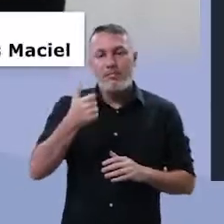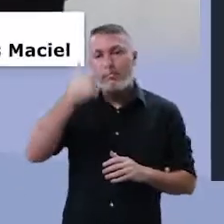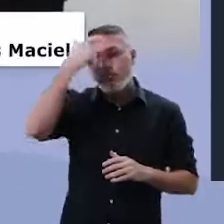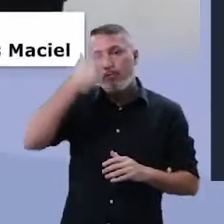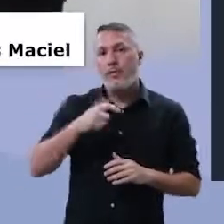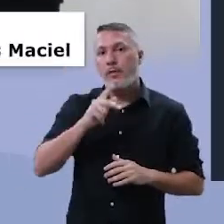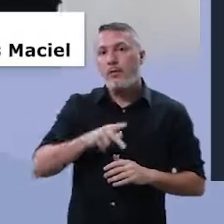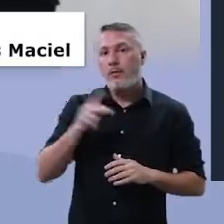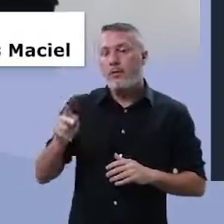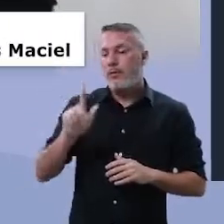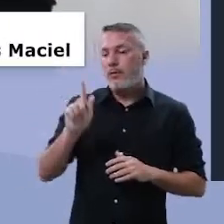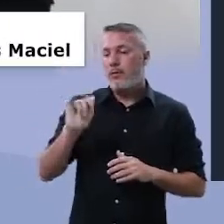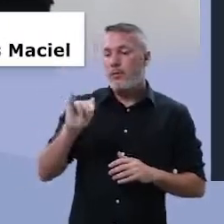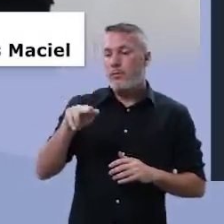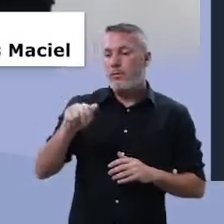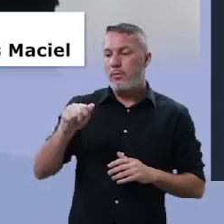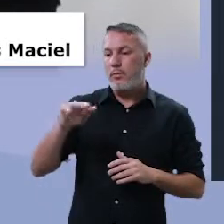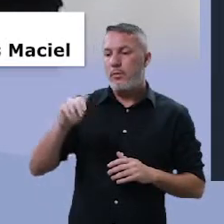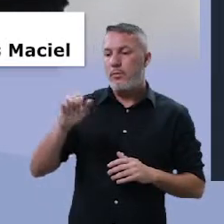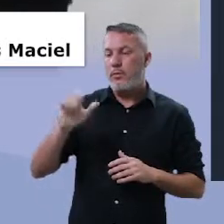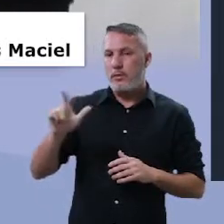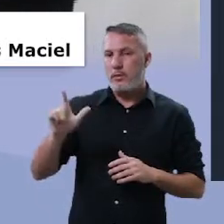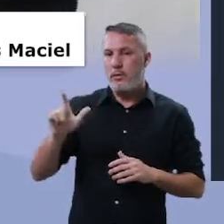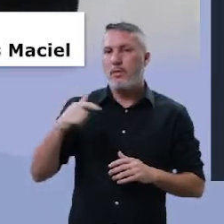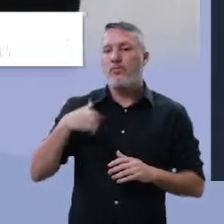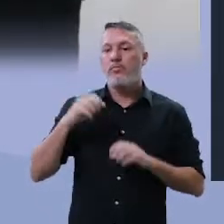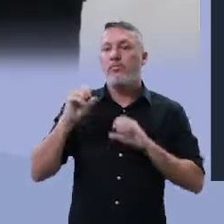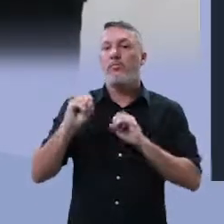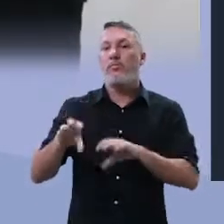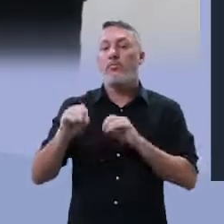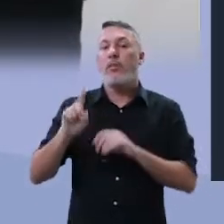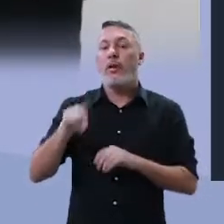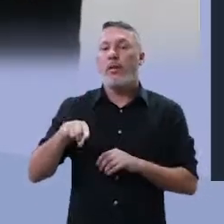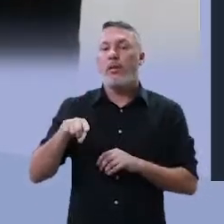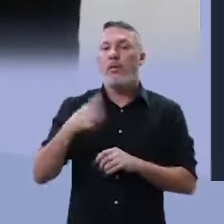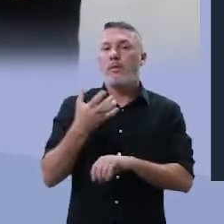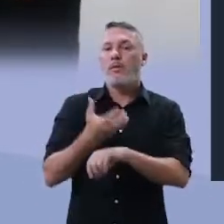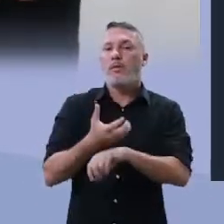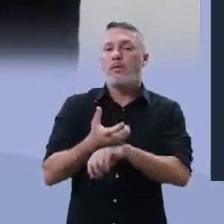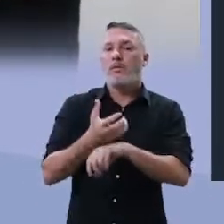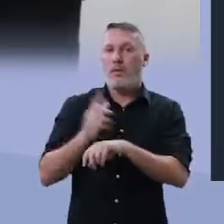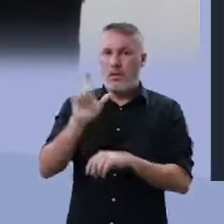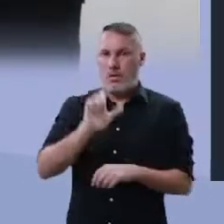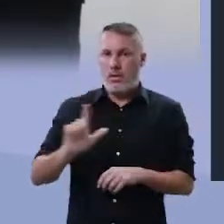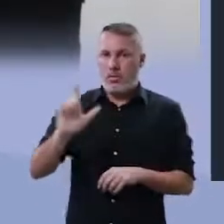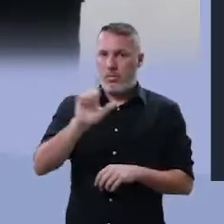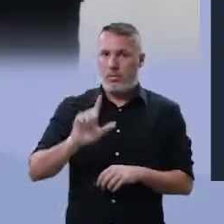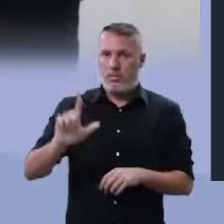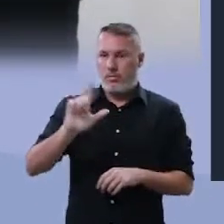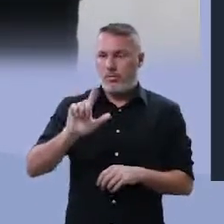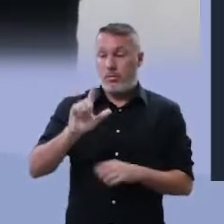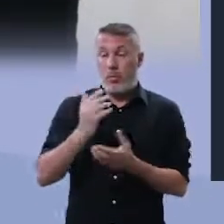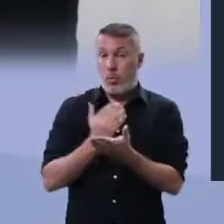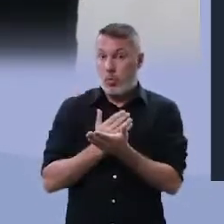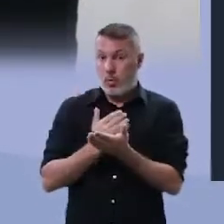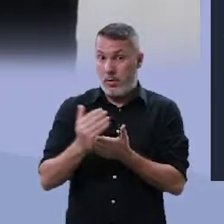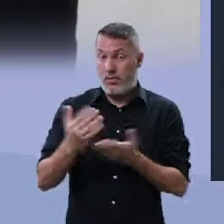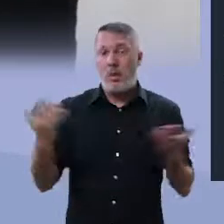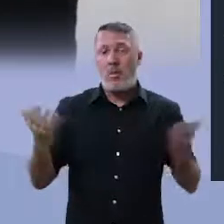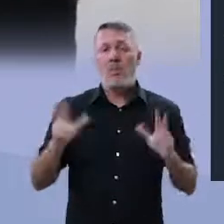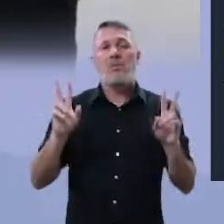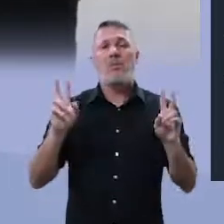pessoal, sou professora Gina Maciel, bem-vindos, aula de literatura. Começamos o nosso